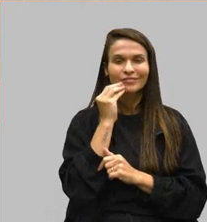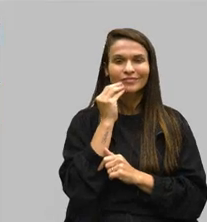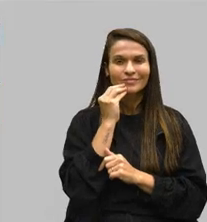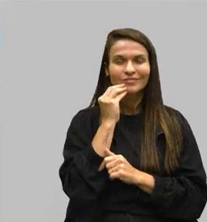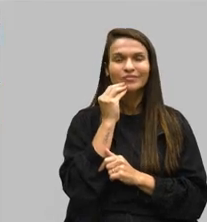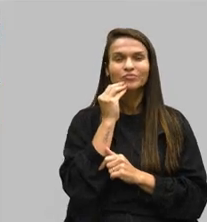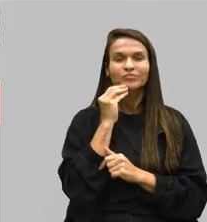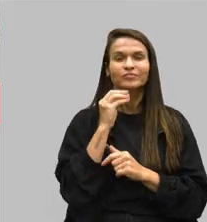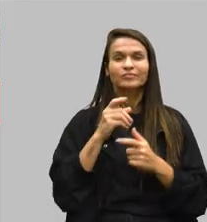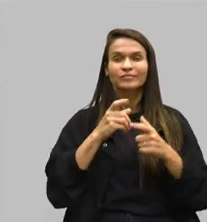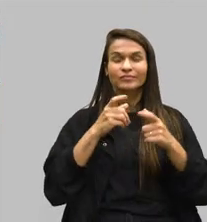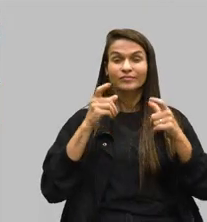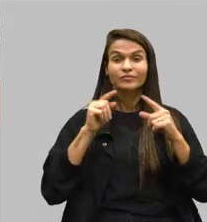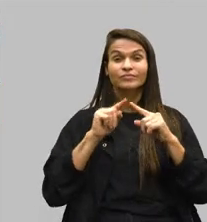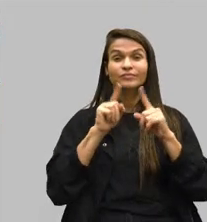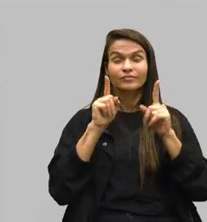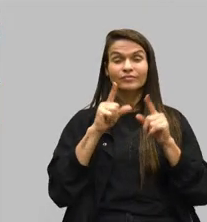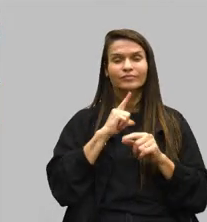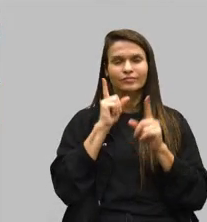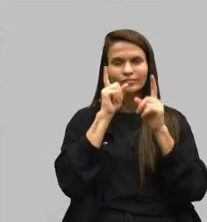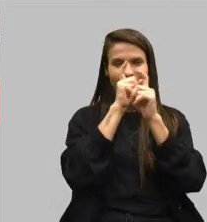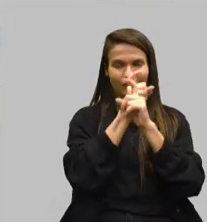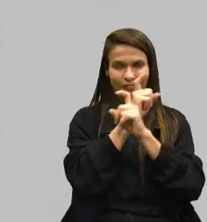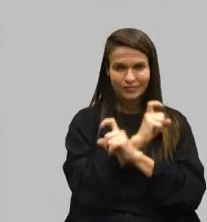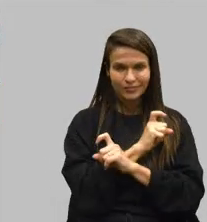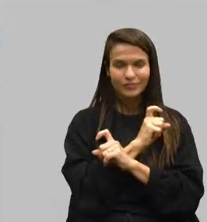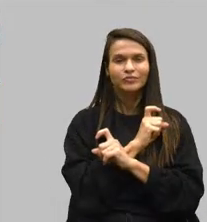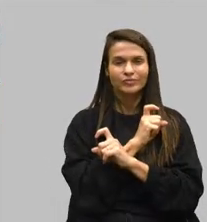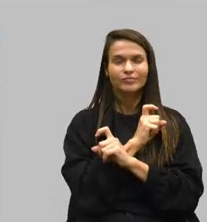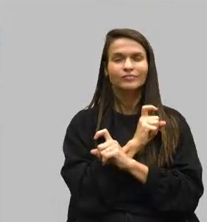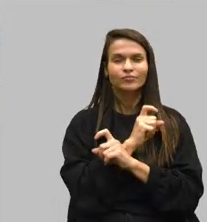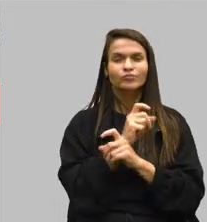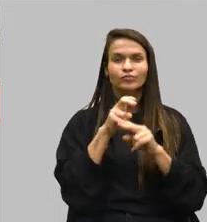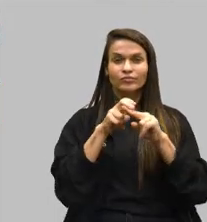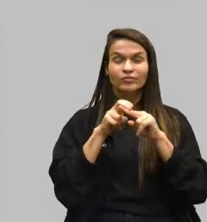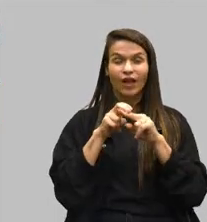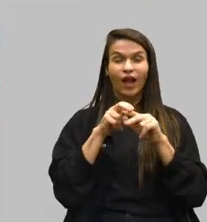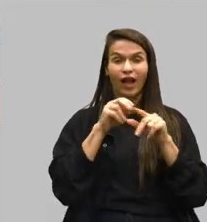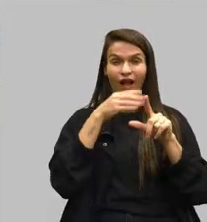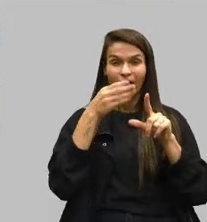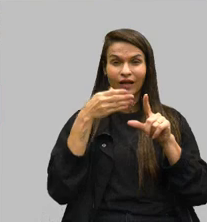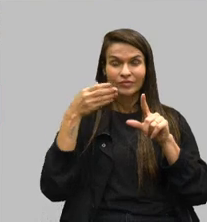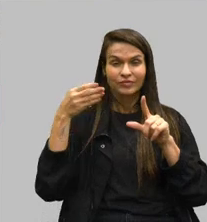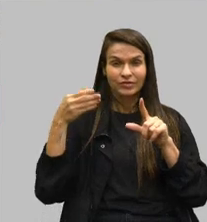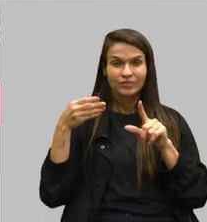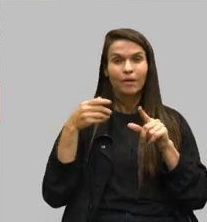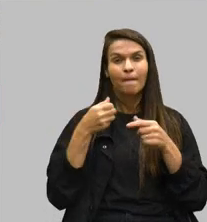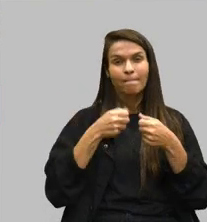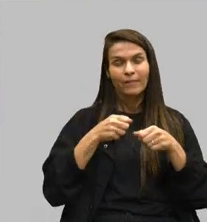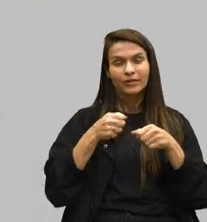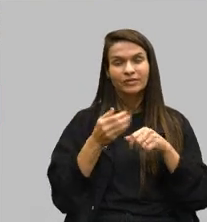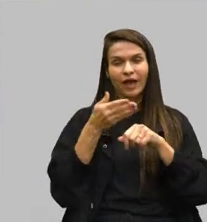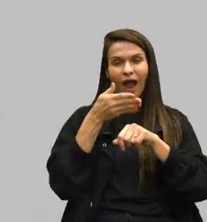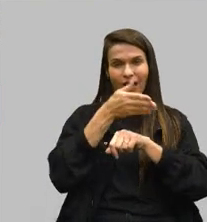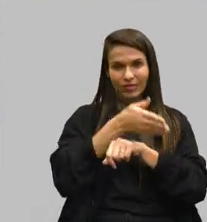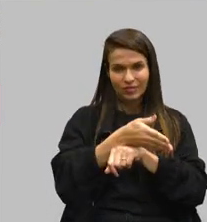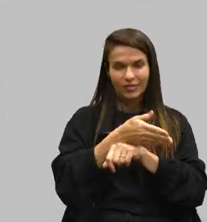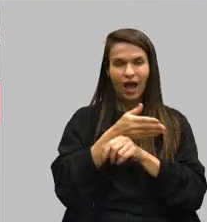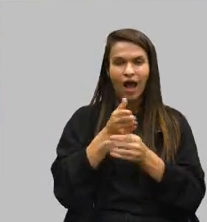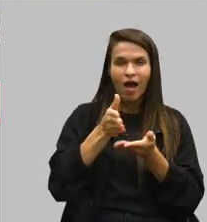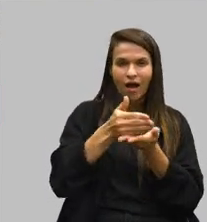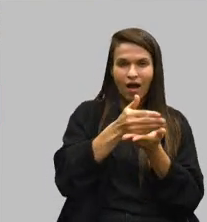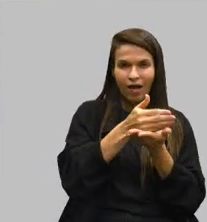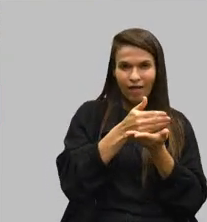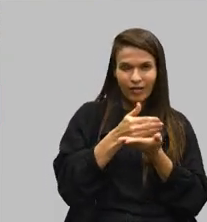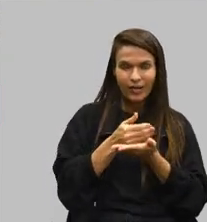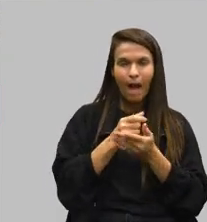parlamentar, mas existe uma dificuldade muito grande em virtude da LGPD. Então, gente precisaria de acesso aos dados sensíveis